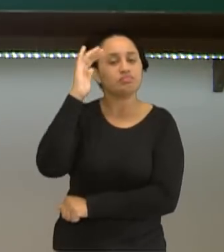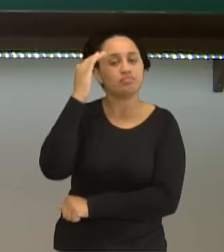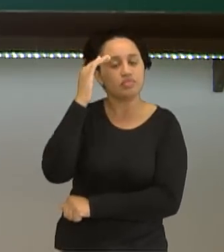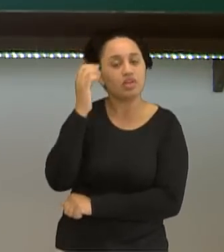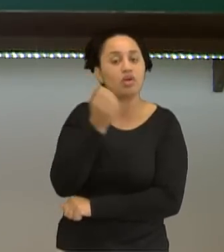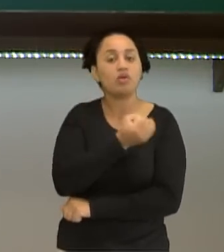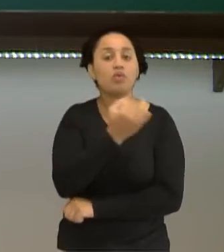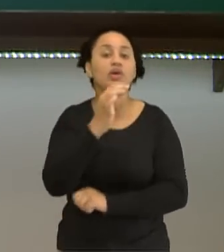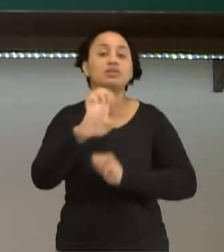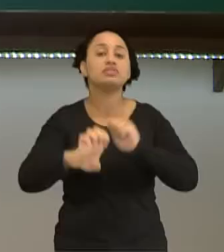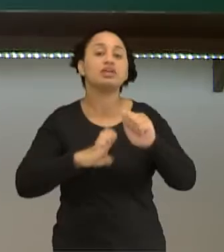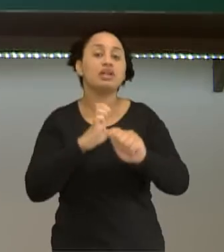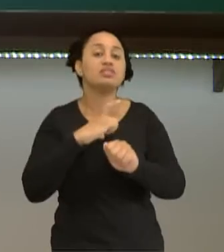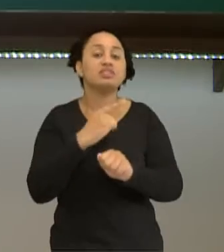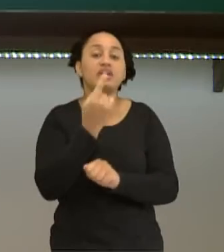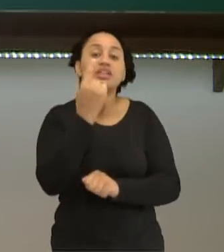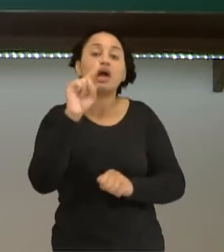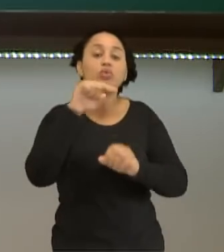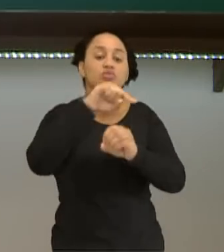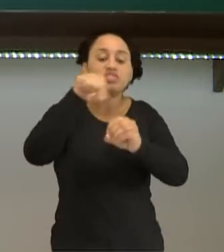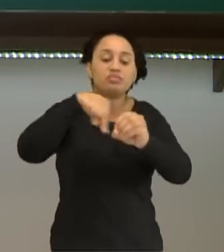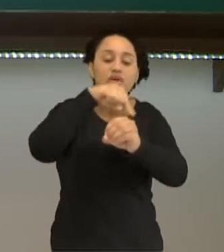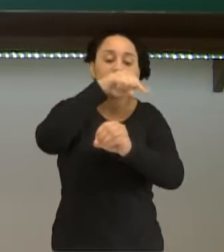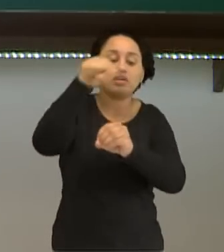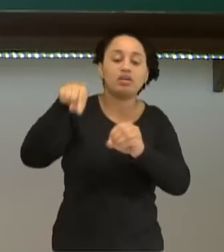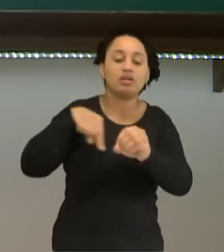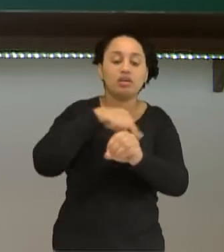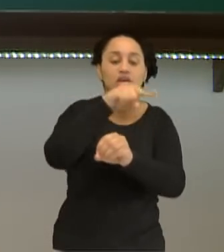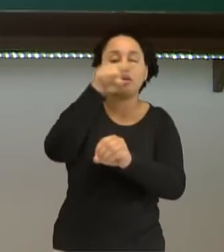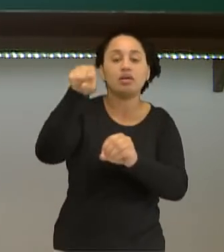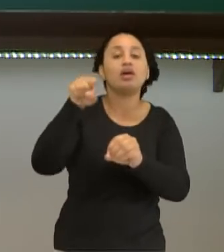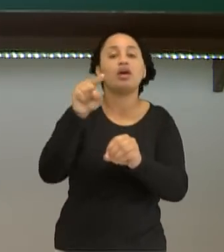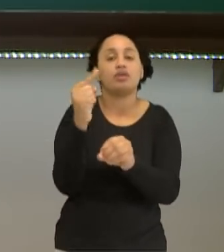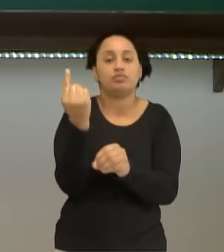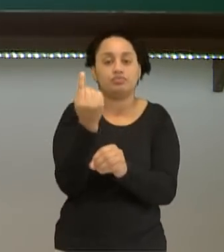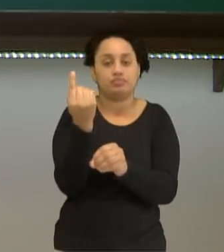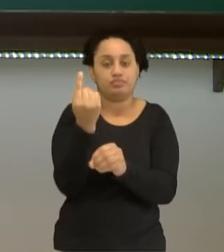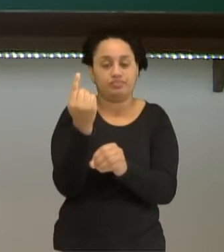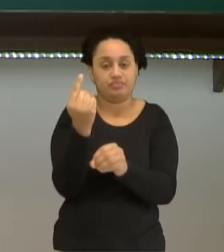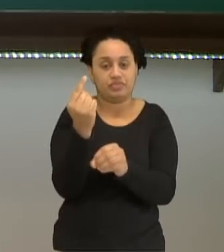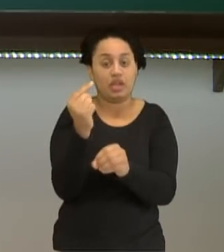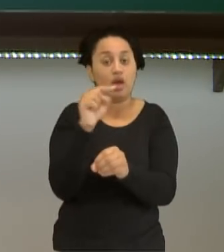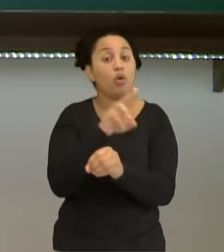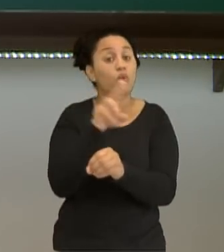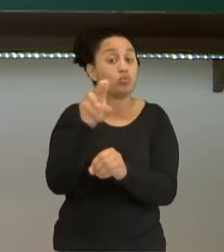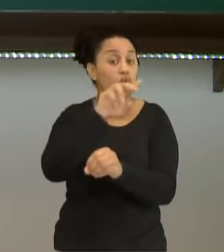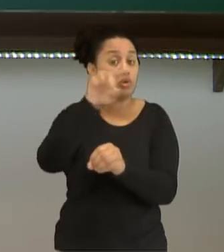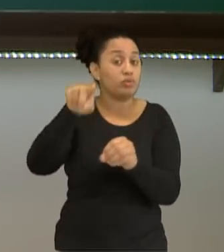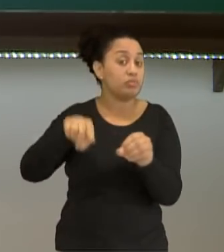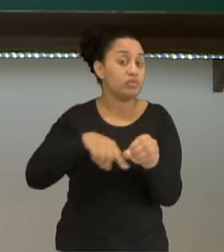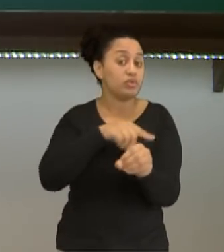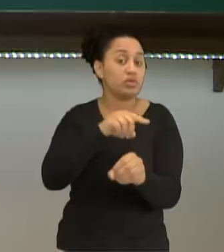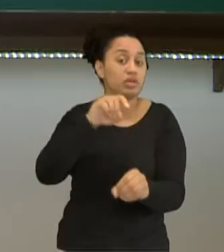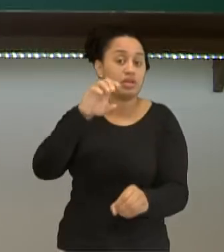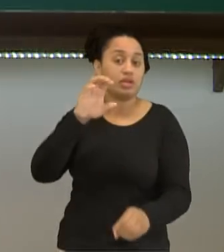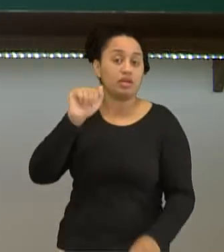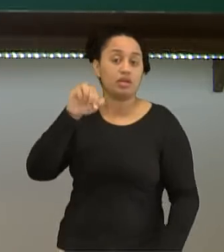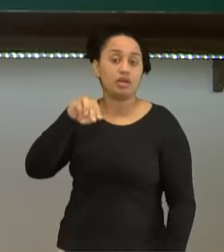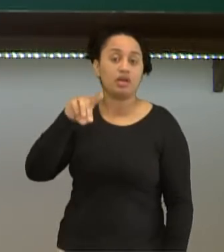elétrons eu tenho na última camada? Um elétron. Essa última camada eu chamo de camada de valência. Tá bom?